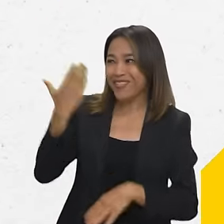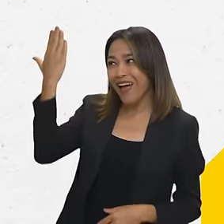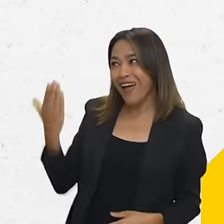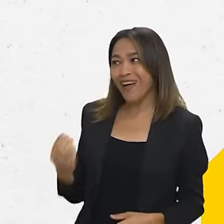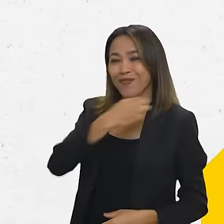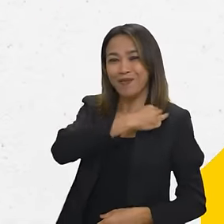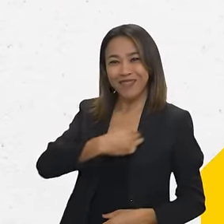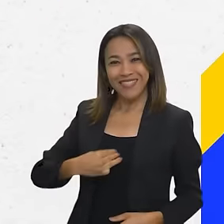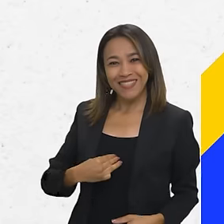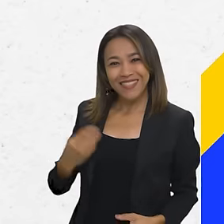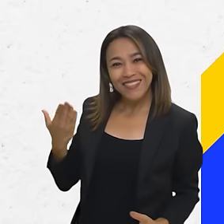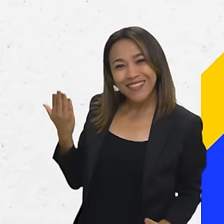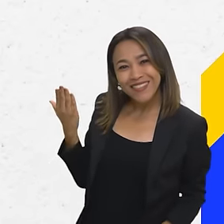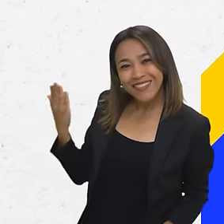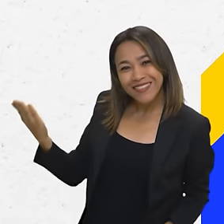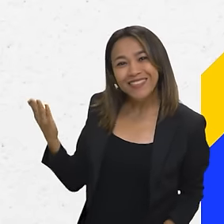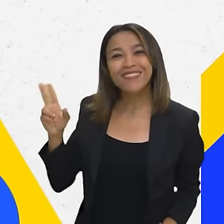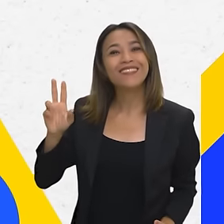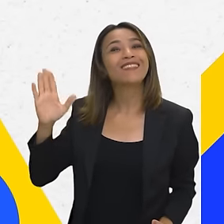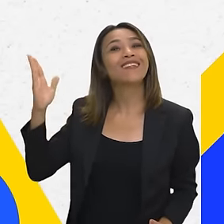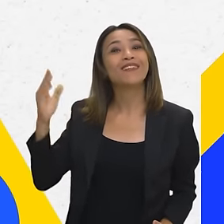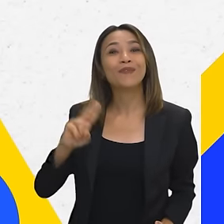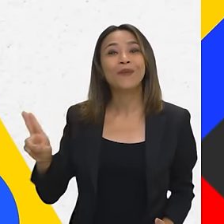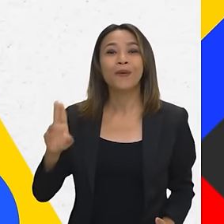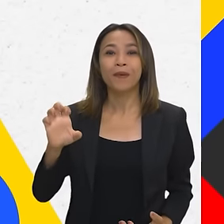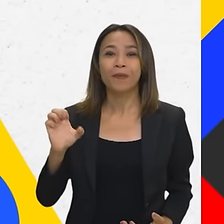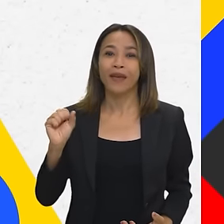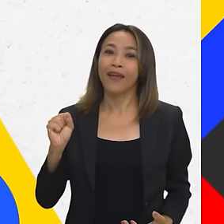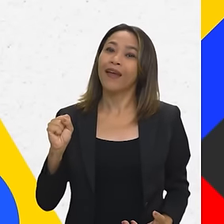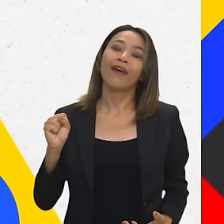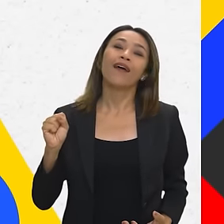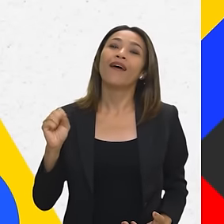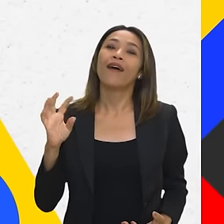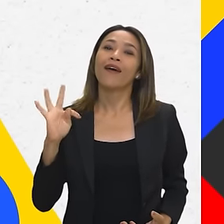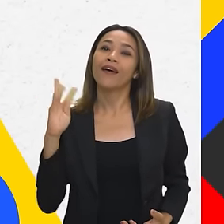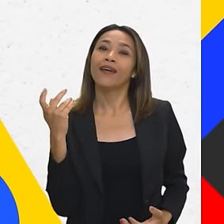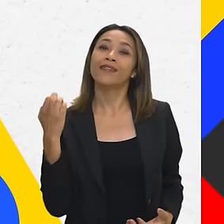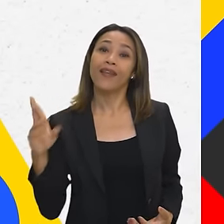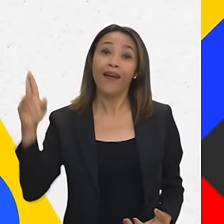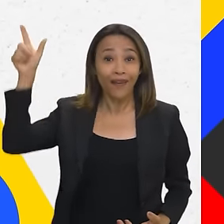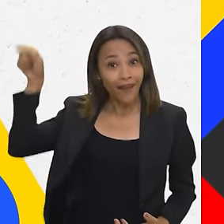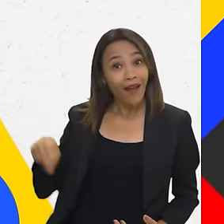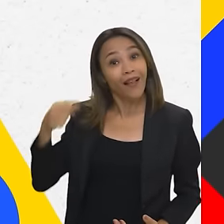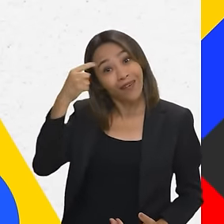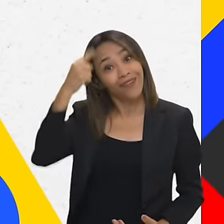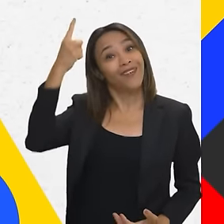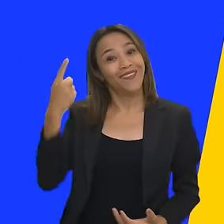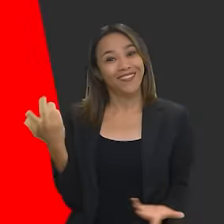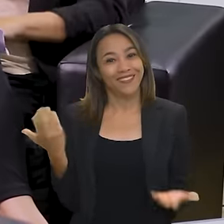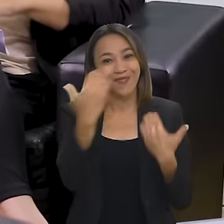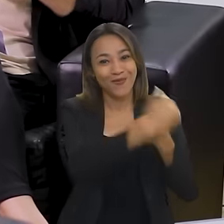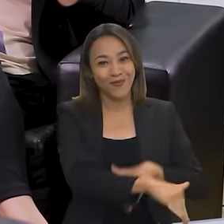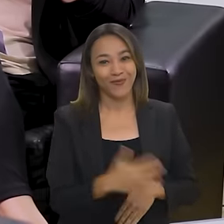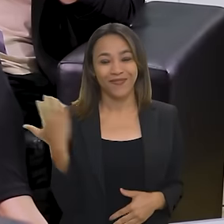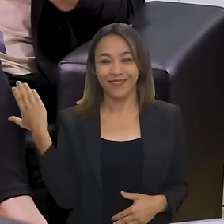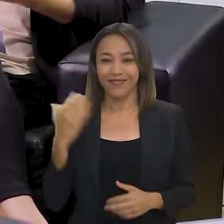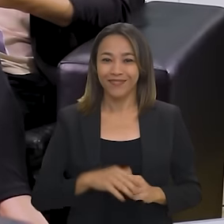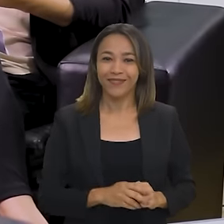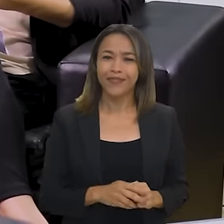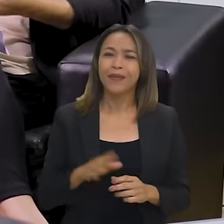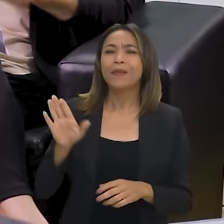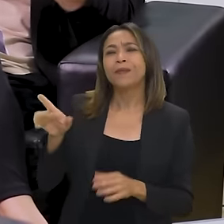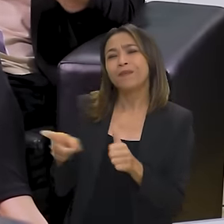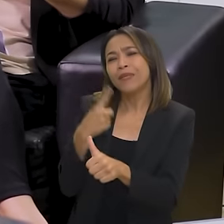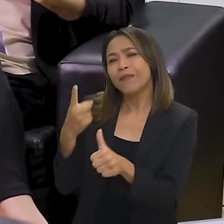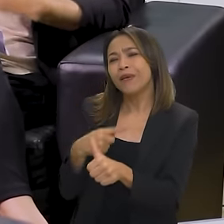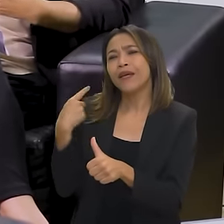ministra da Gestão e Inovação de Serviços Públicos, Esther Dweck, uma das idealizadoras da iniciativa. Ministra, eu gostaria de pedir